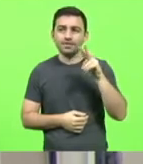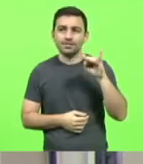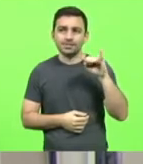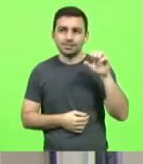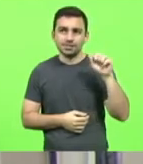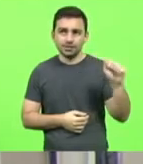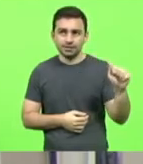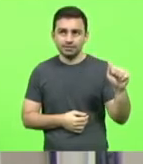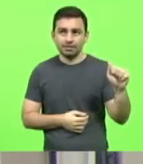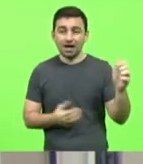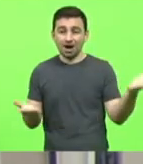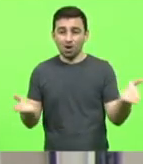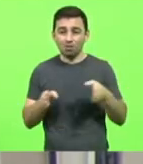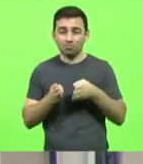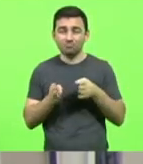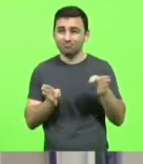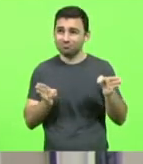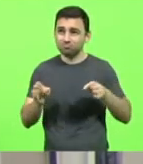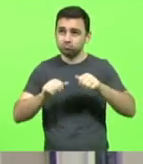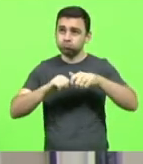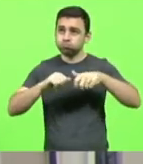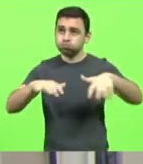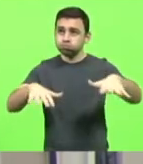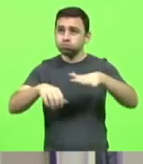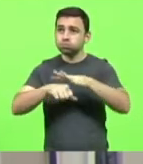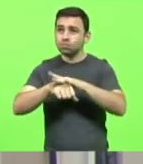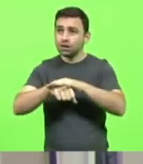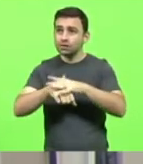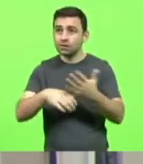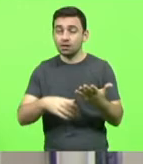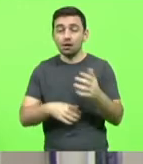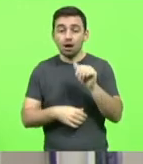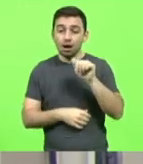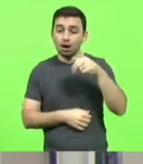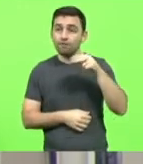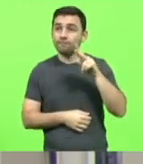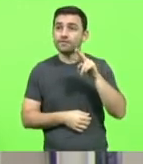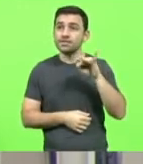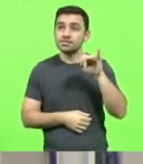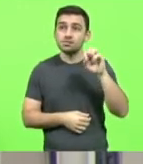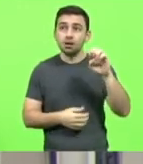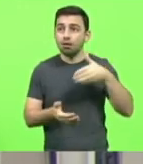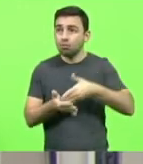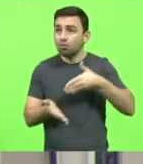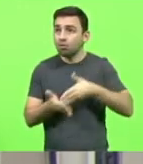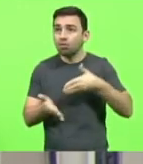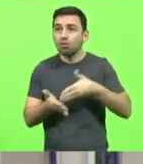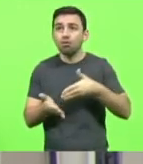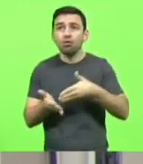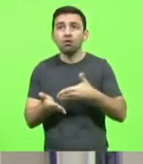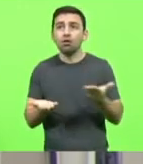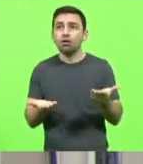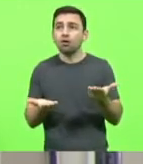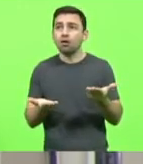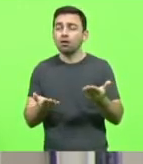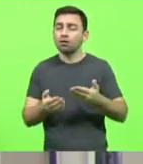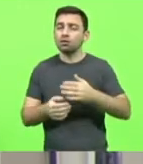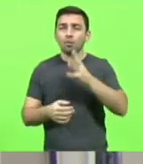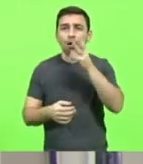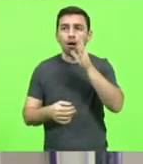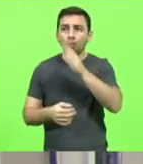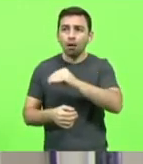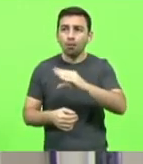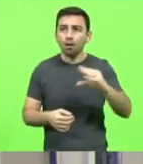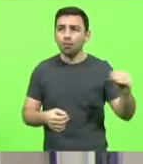momento de pandemia é um momento de exceção. A Anvisa tem criado barreiras e postergado a